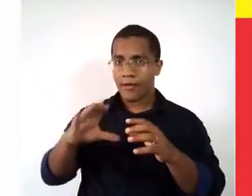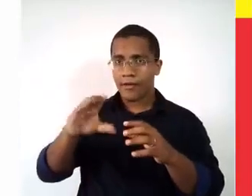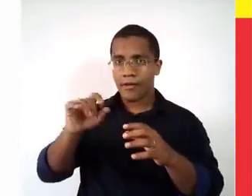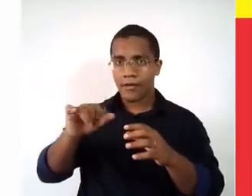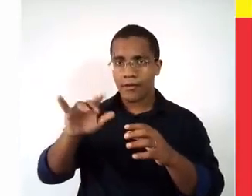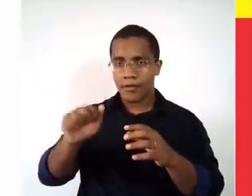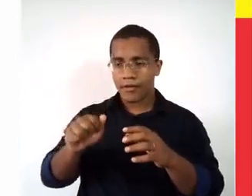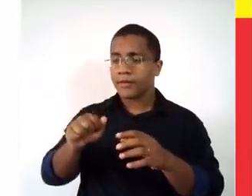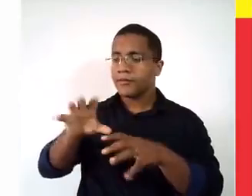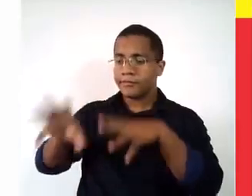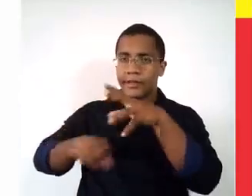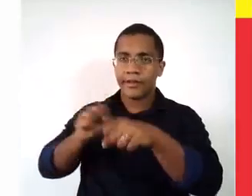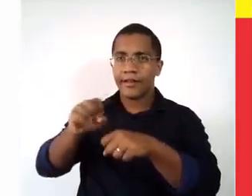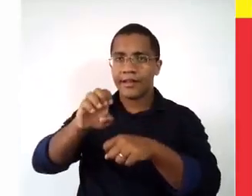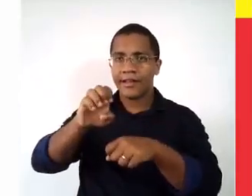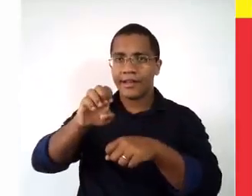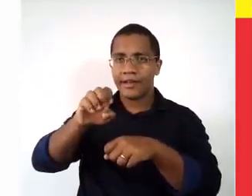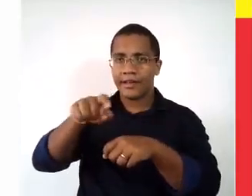Terceiro.